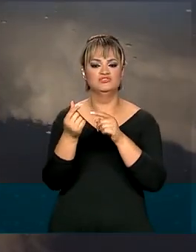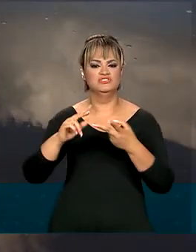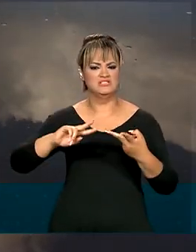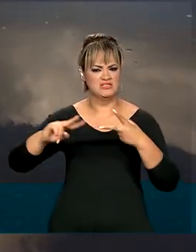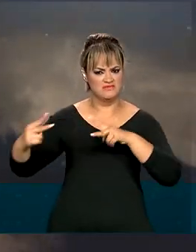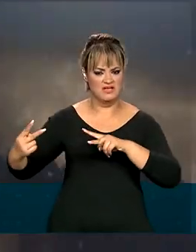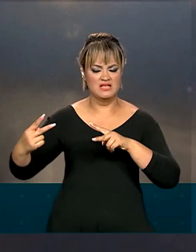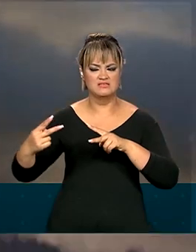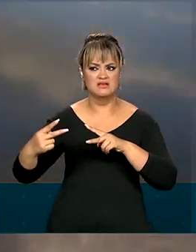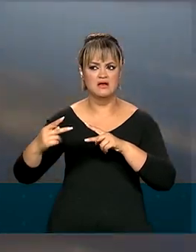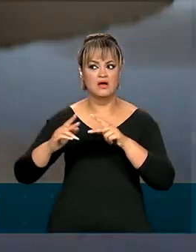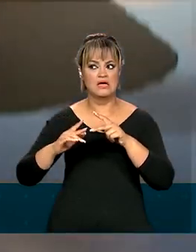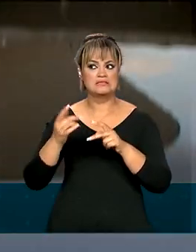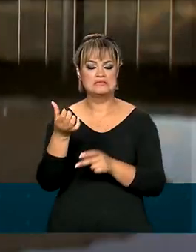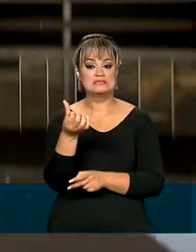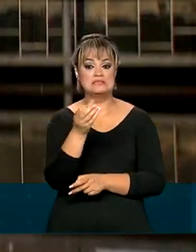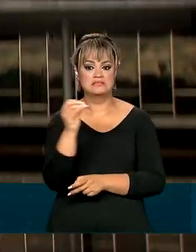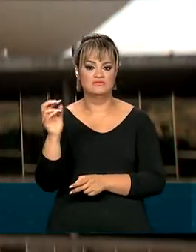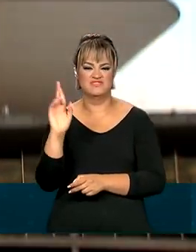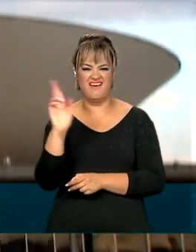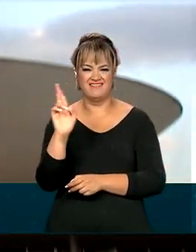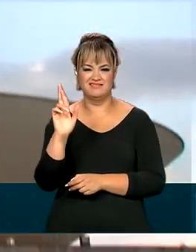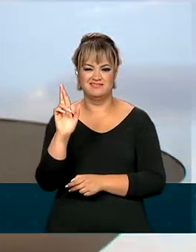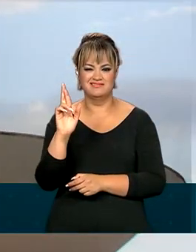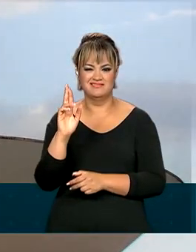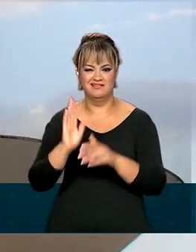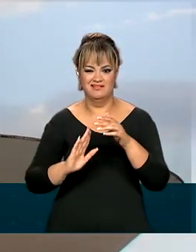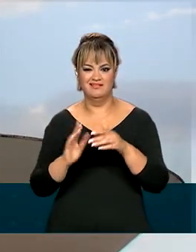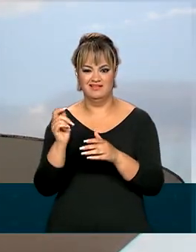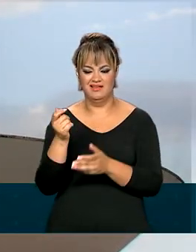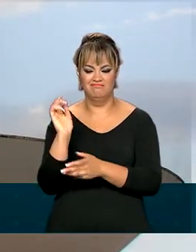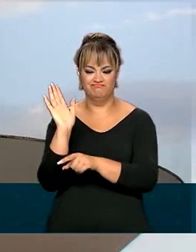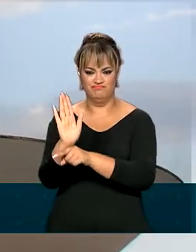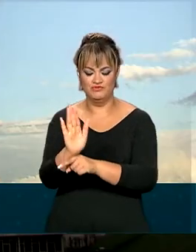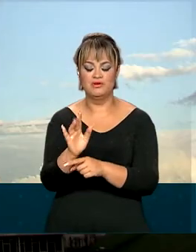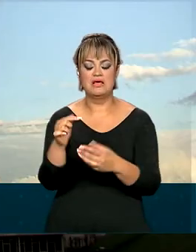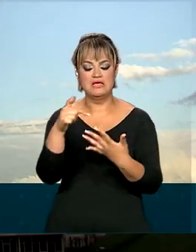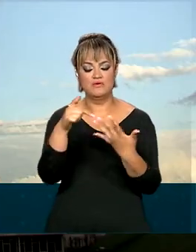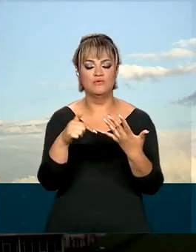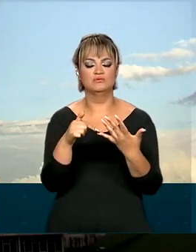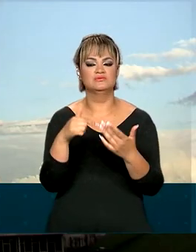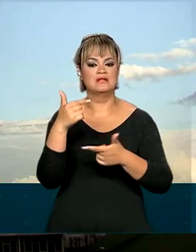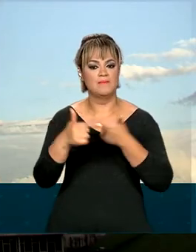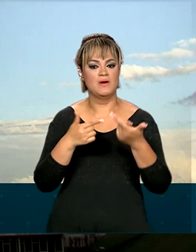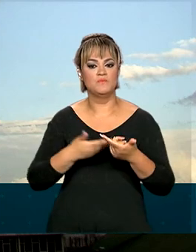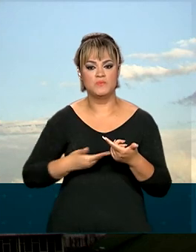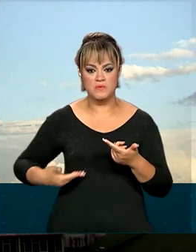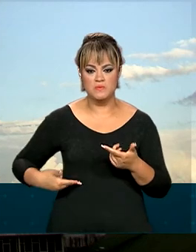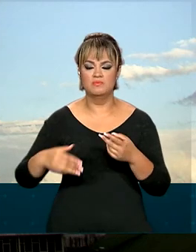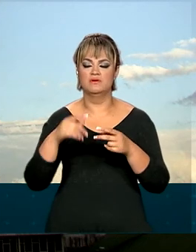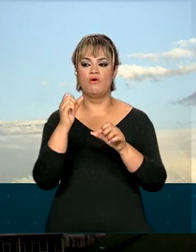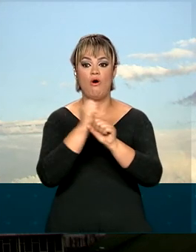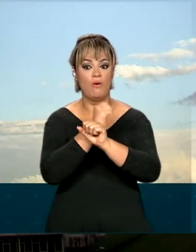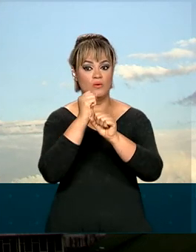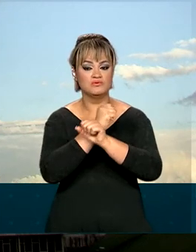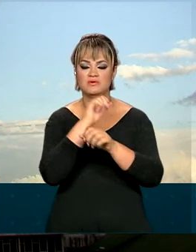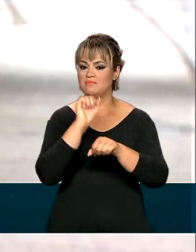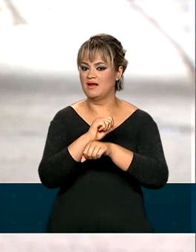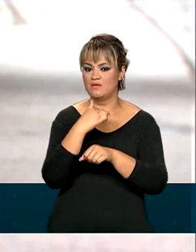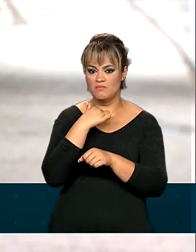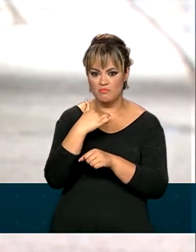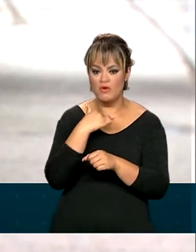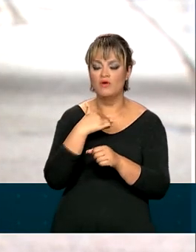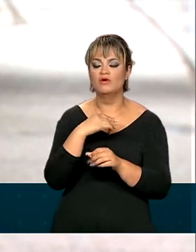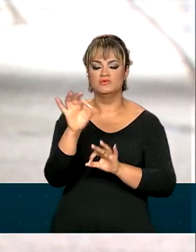em 600 reais e garantir também a manutenção dos serviços públicos e obras públicas que não podem parar.